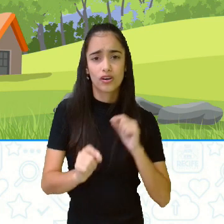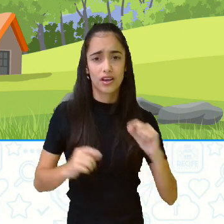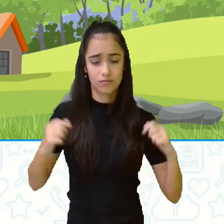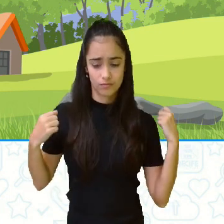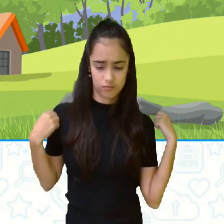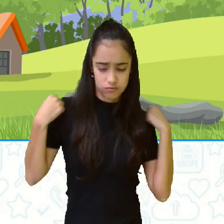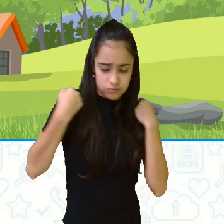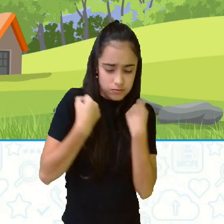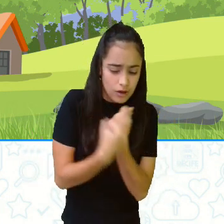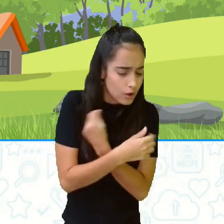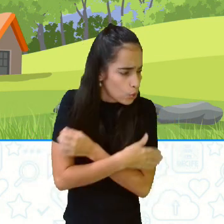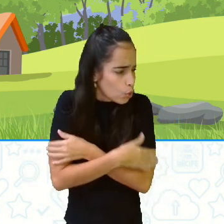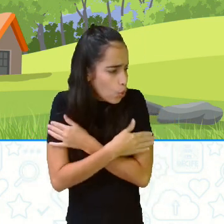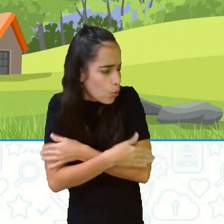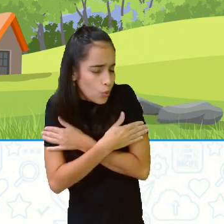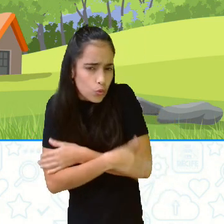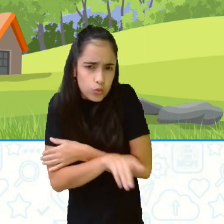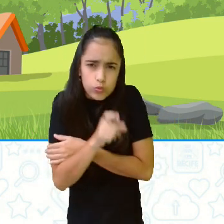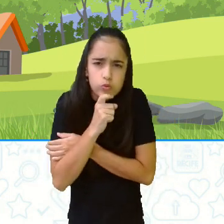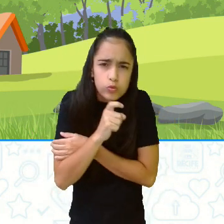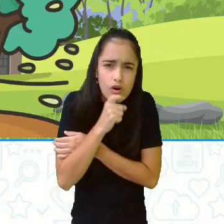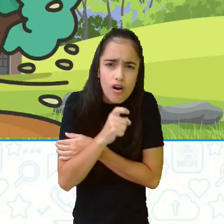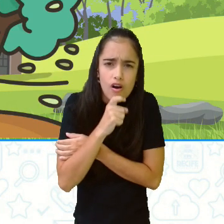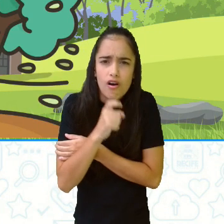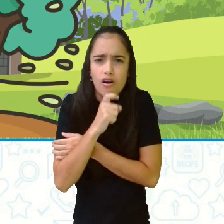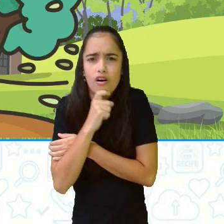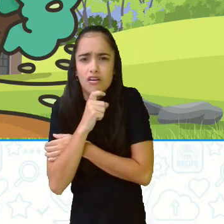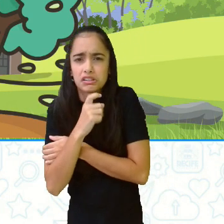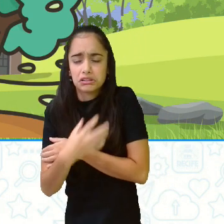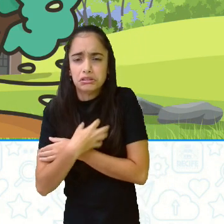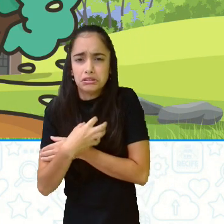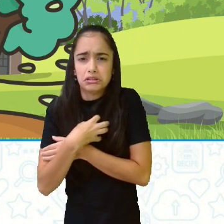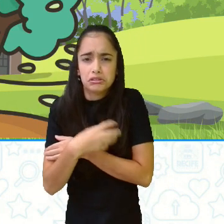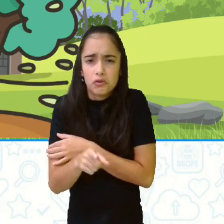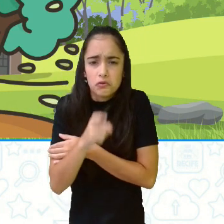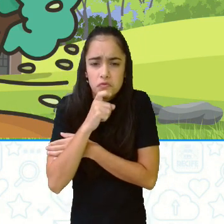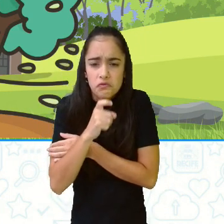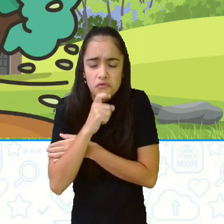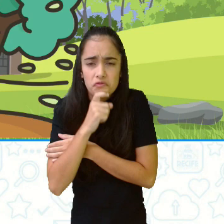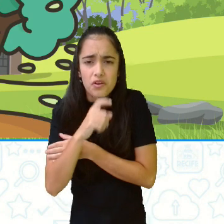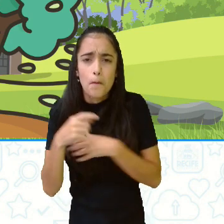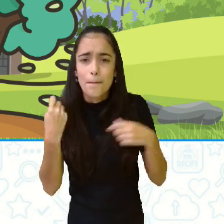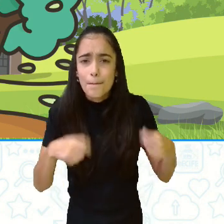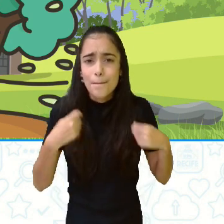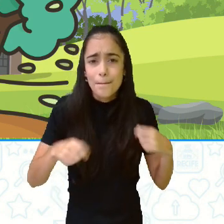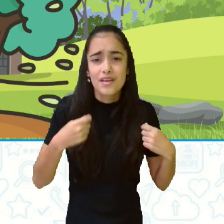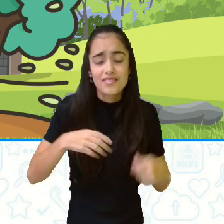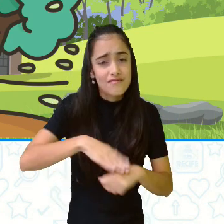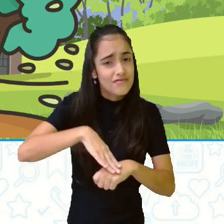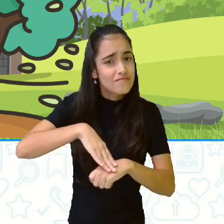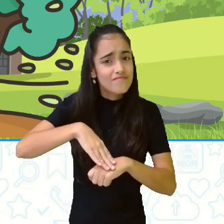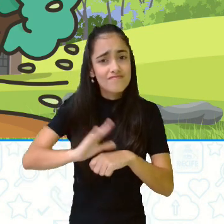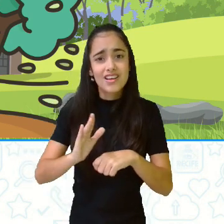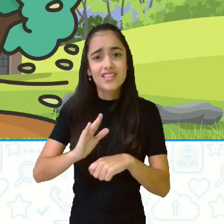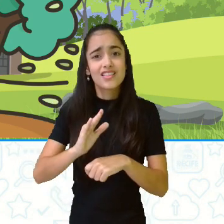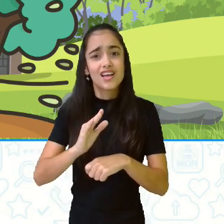cobriu ainda mais, porque sentiu que precisava de mais